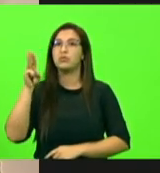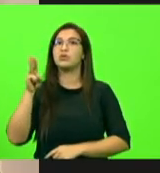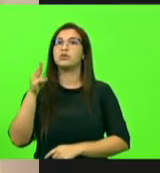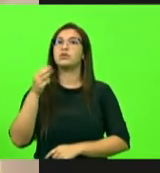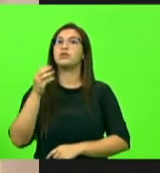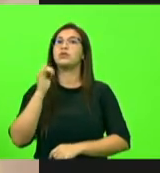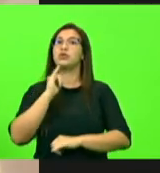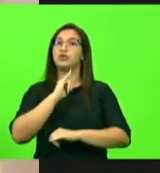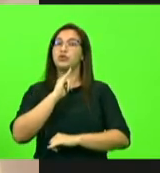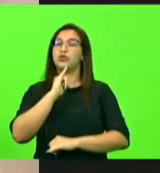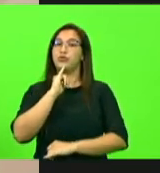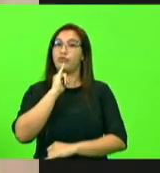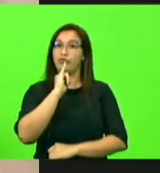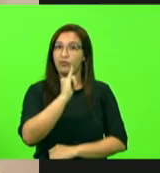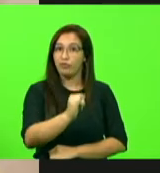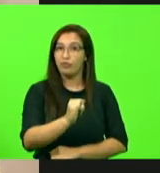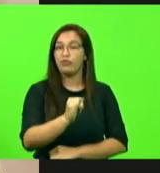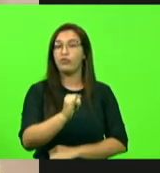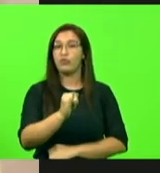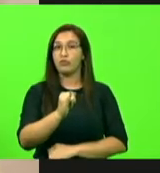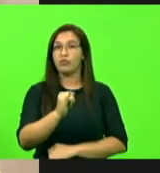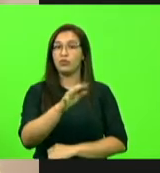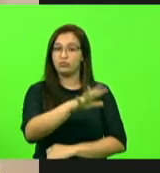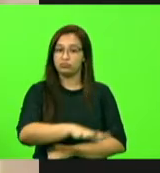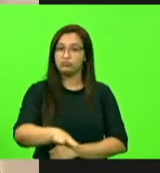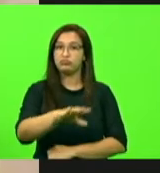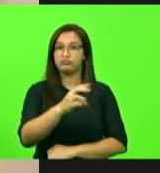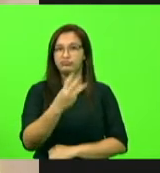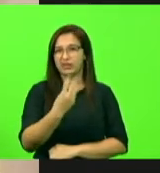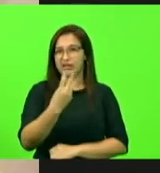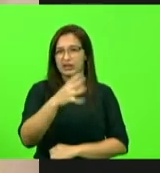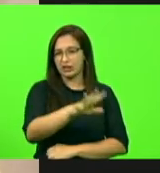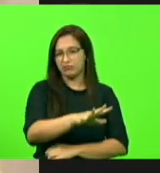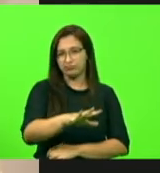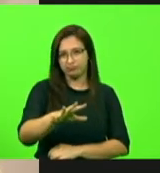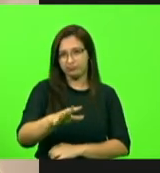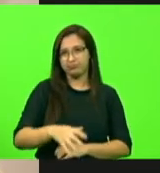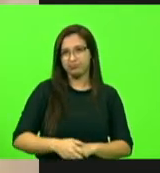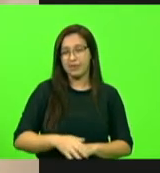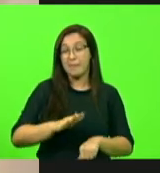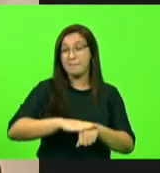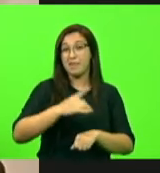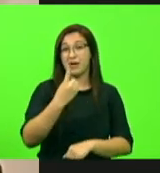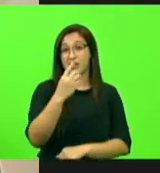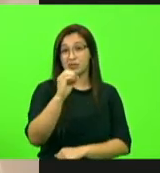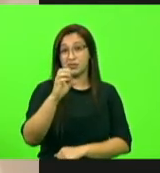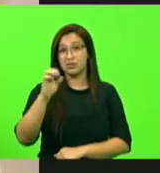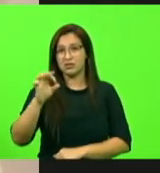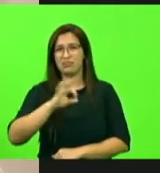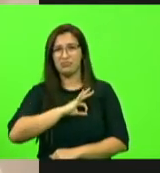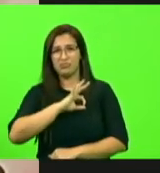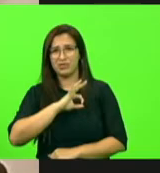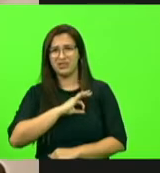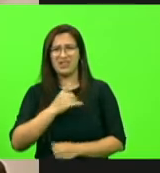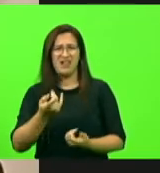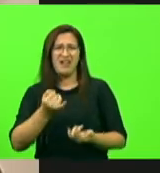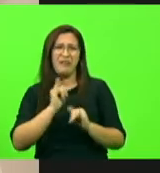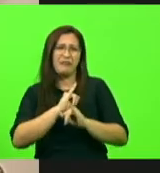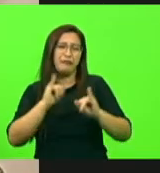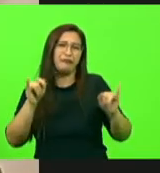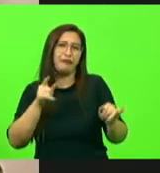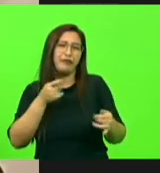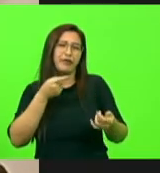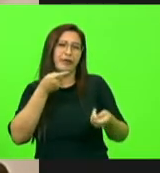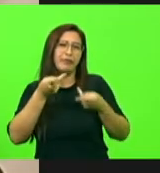para a terceira região na última formação, mais de 100 policiais lá. Vem com essa história aí de que, ah, tem o